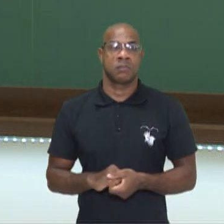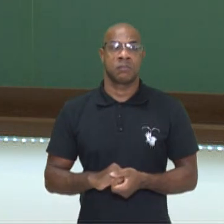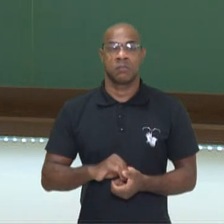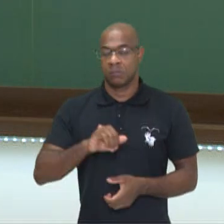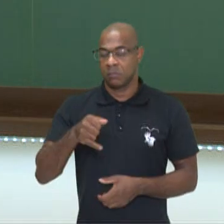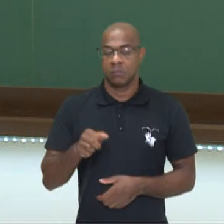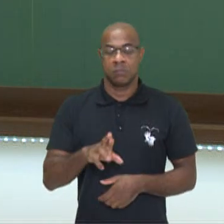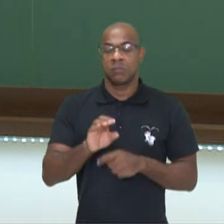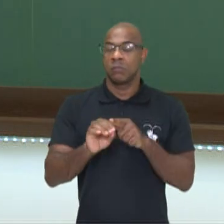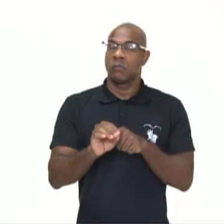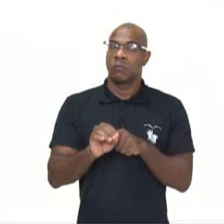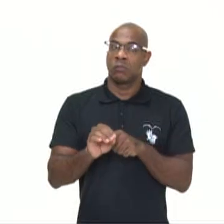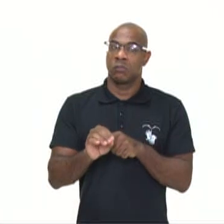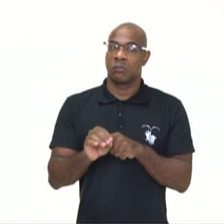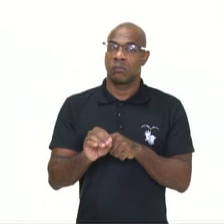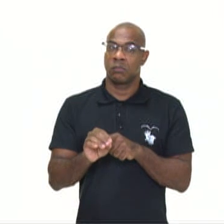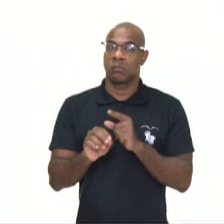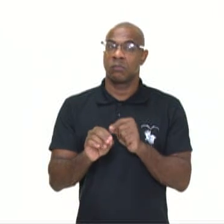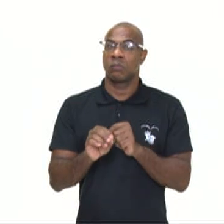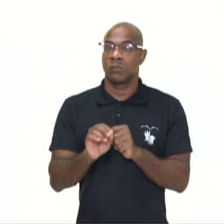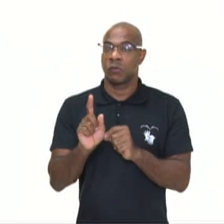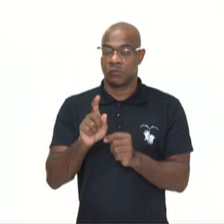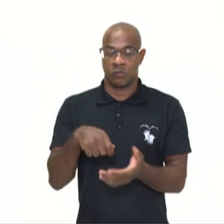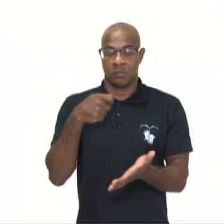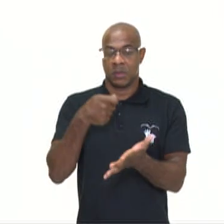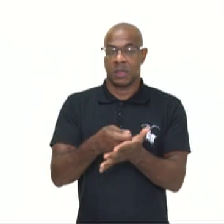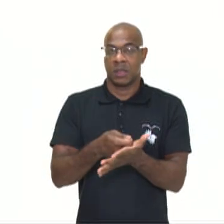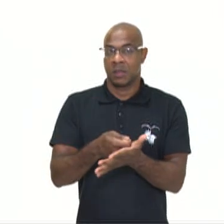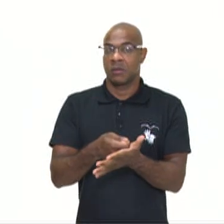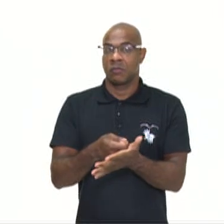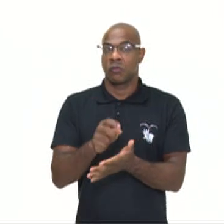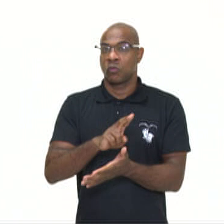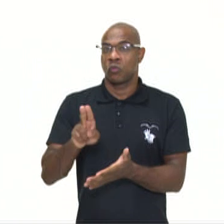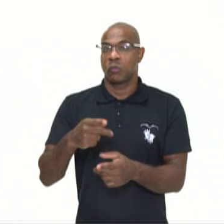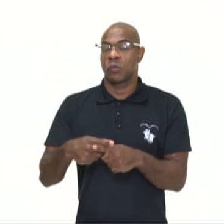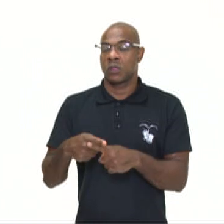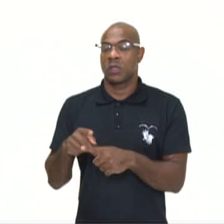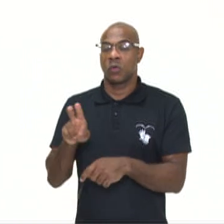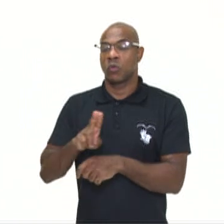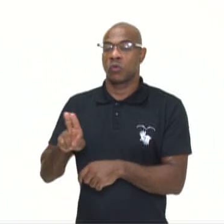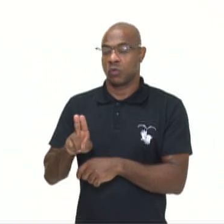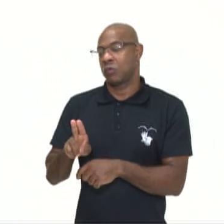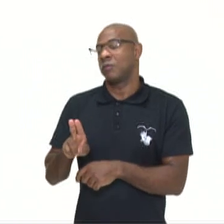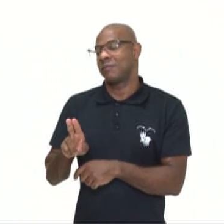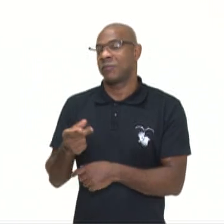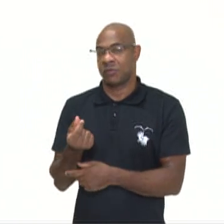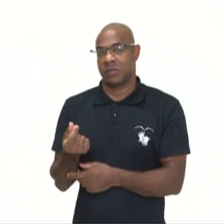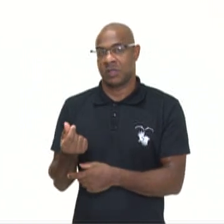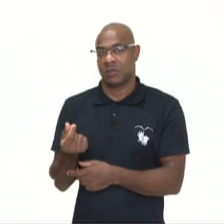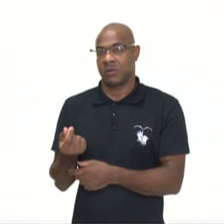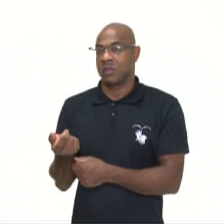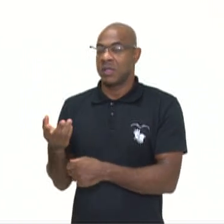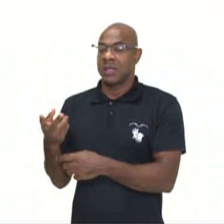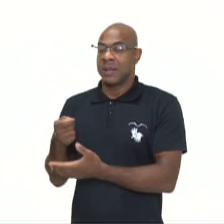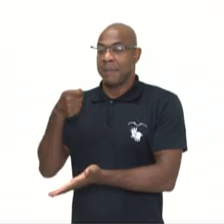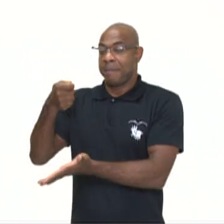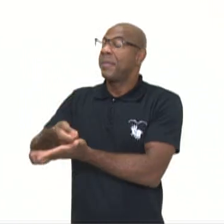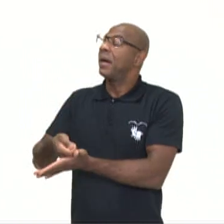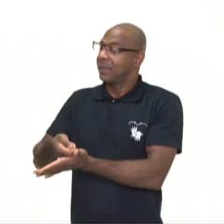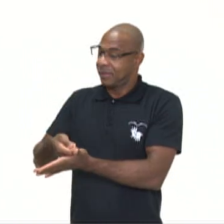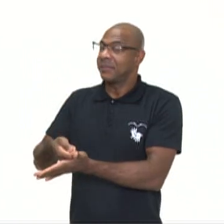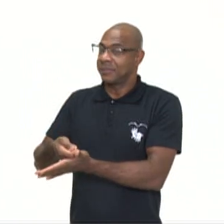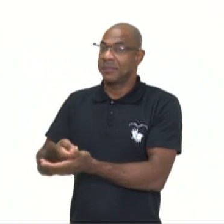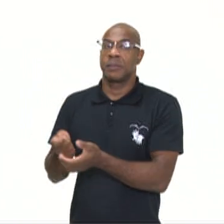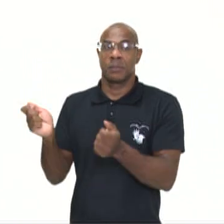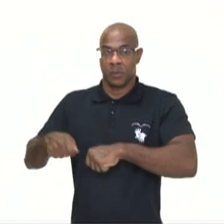Juro é uma compensação a ser paga pelo uso do dinheiro emprestado ou quando se paga uma mercadoria em prestações e que